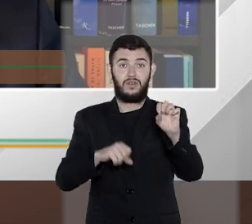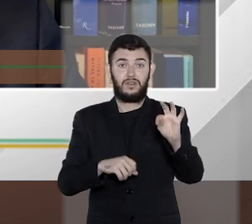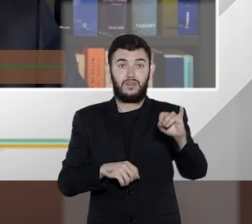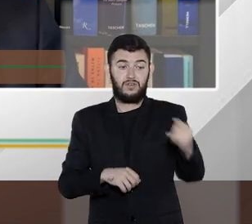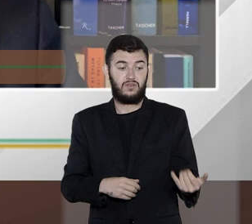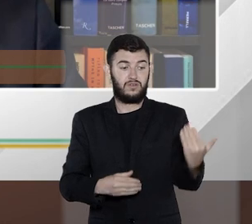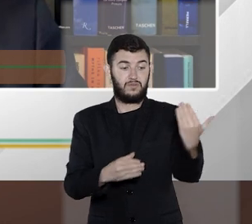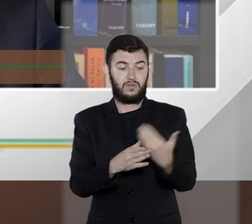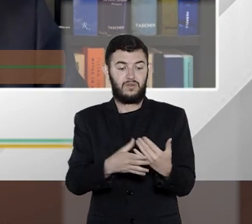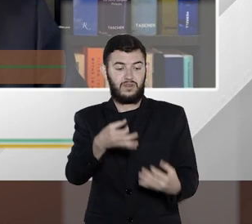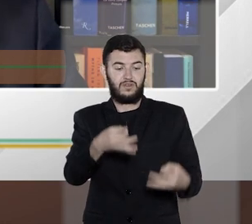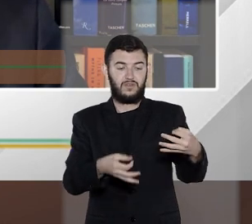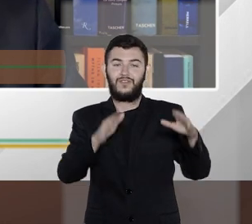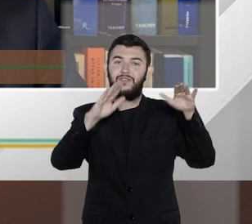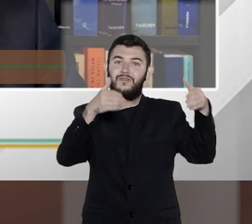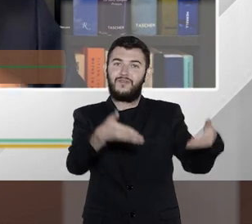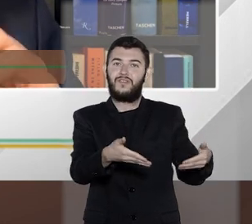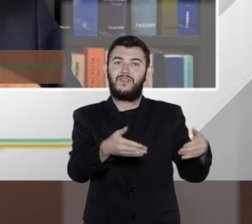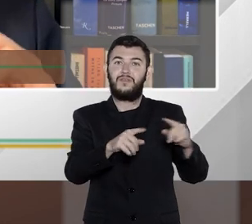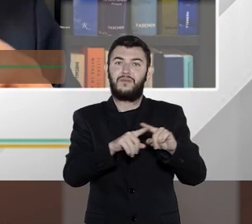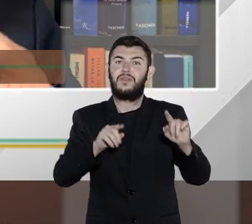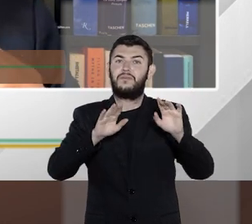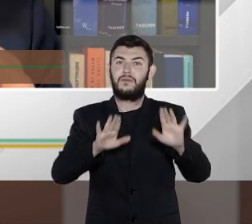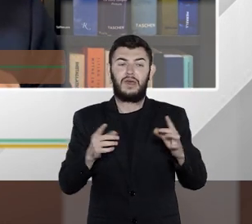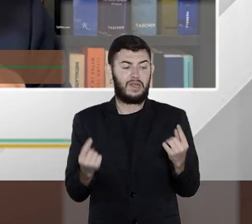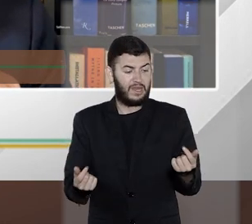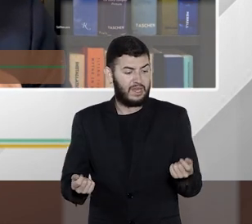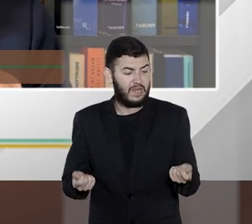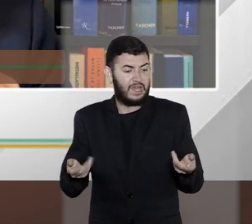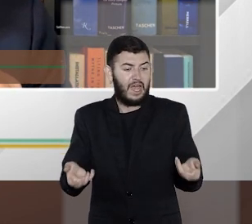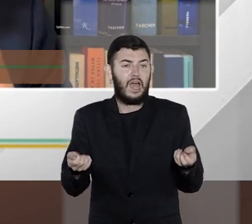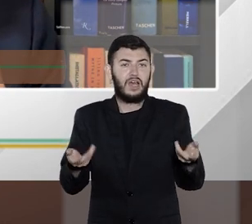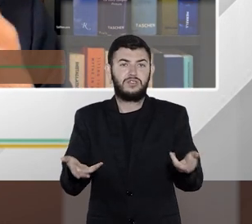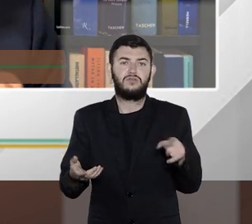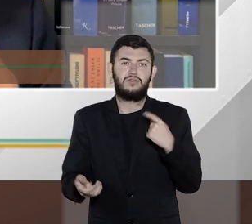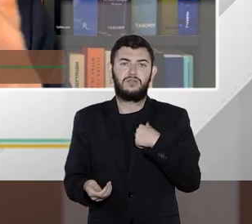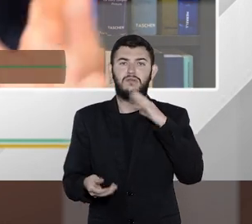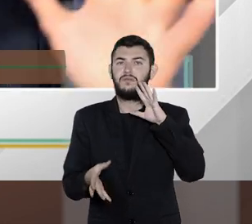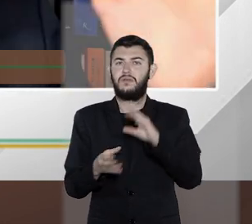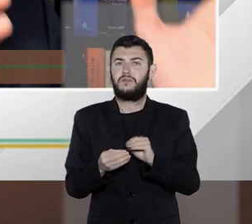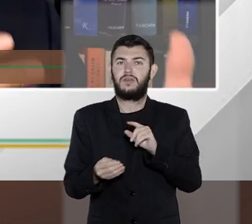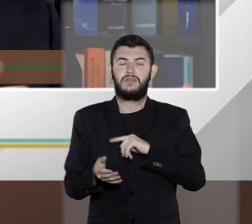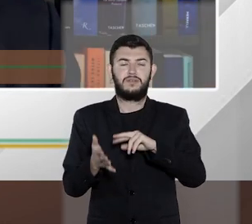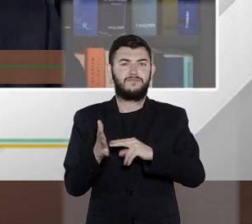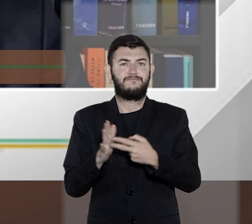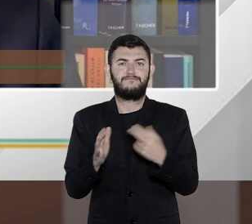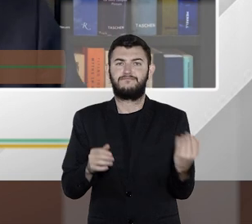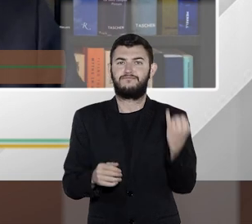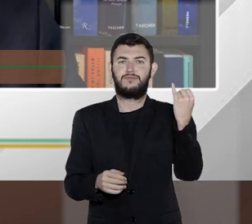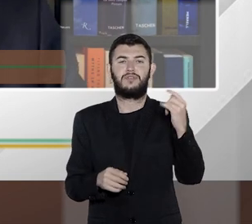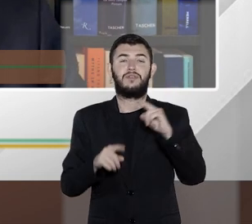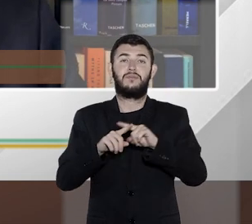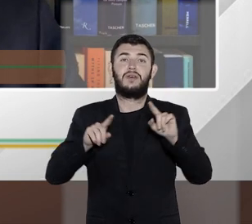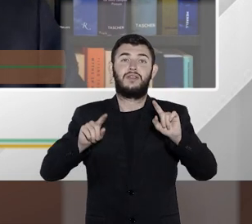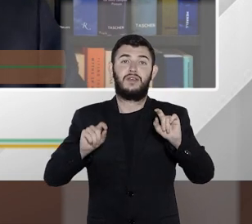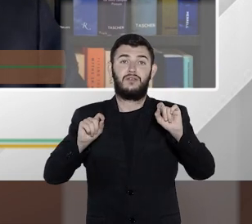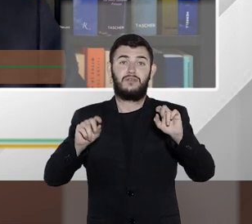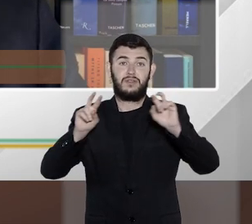mas qualquer gasto que seja necessário, e essa é a tese originária do